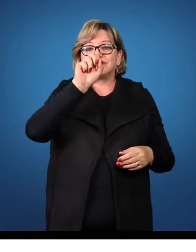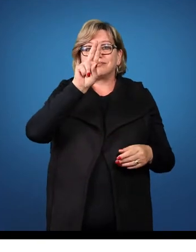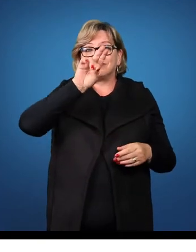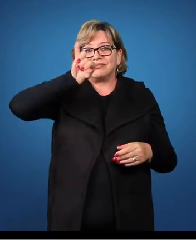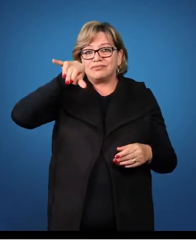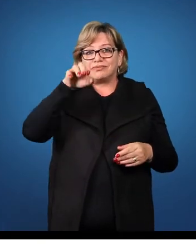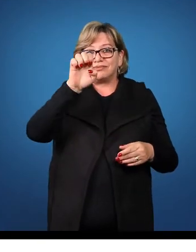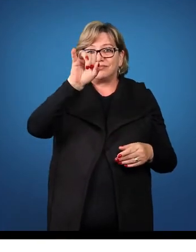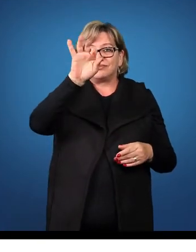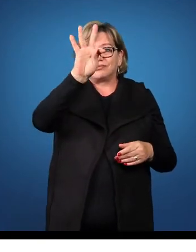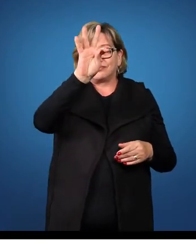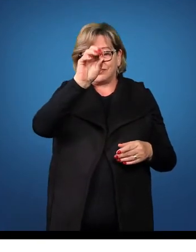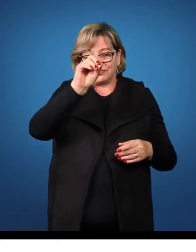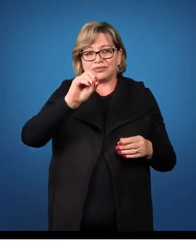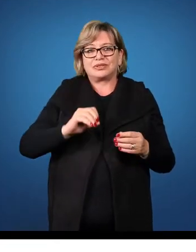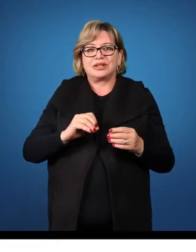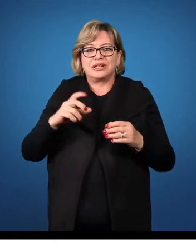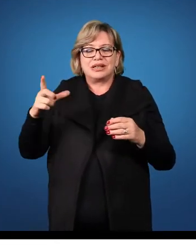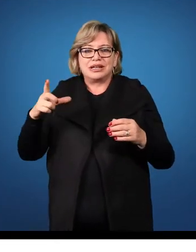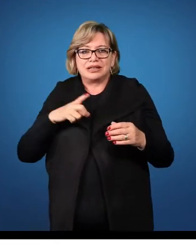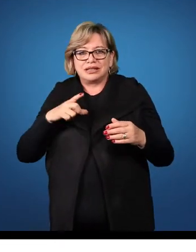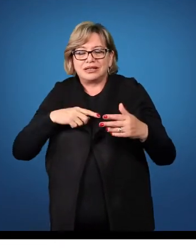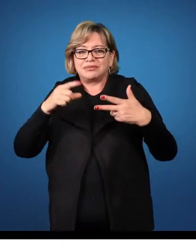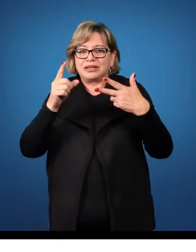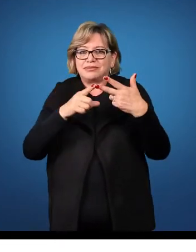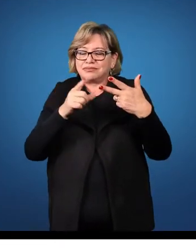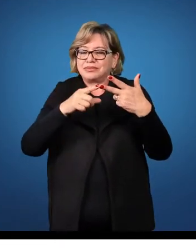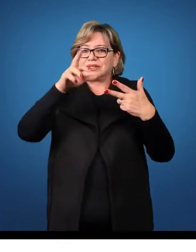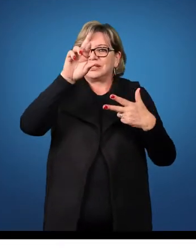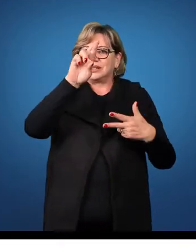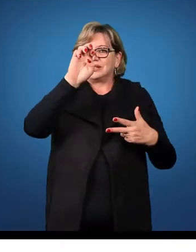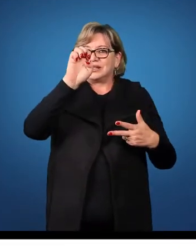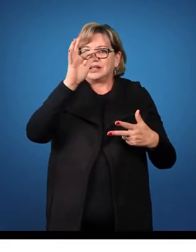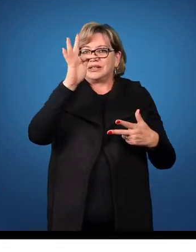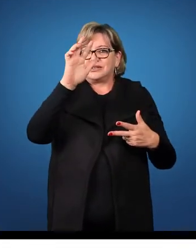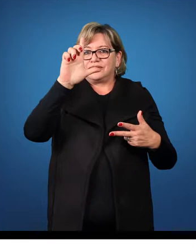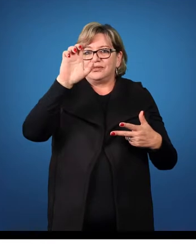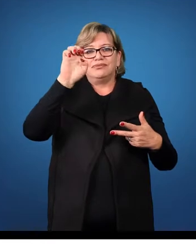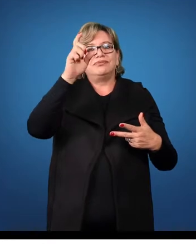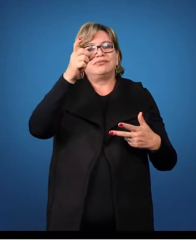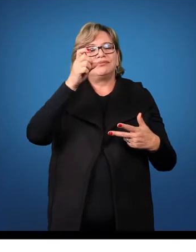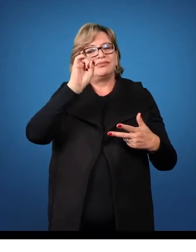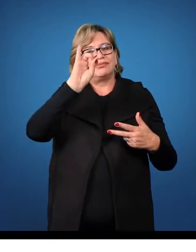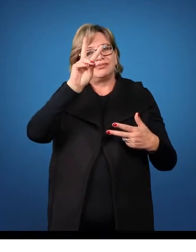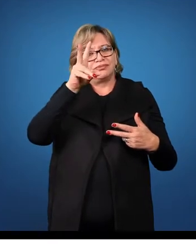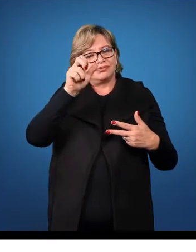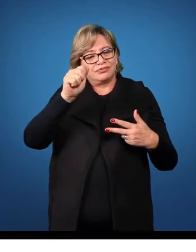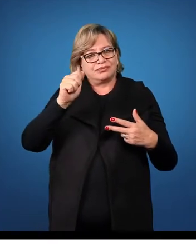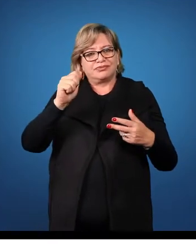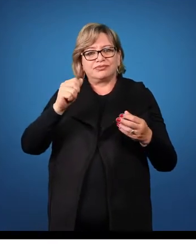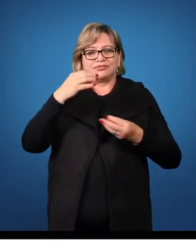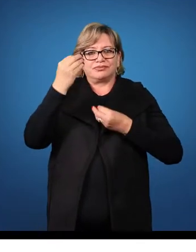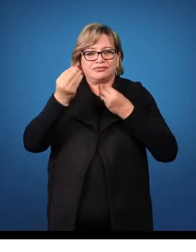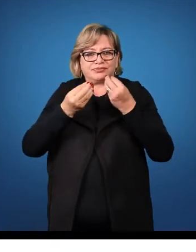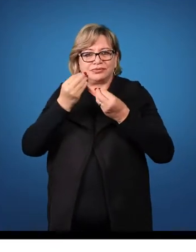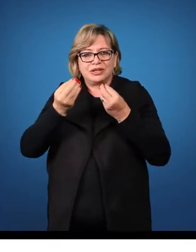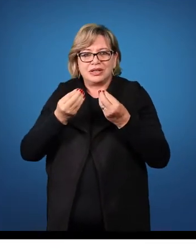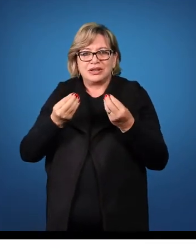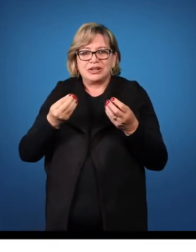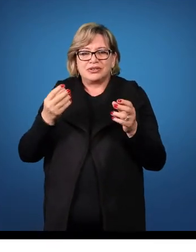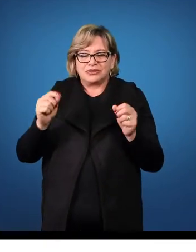ação expressa pelo verbo. E temos ainda a voz reflexiva que é quando o sujeito pratica